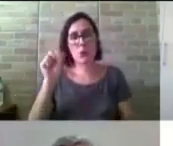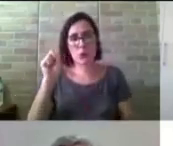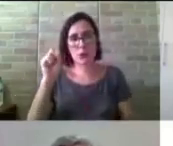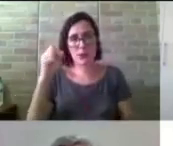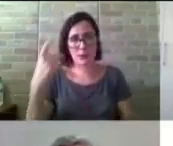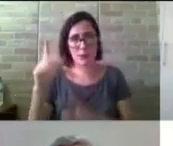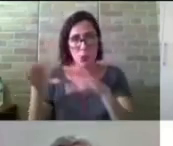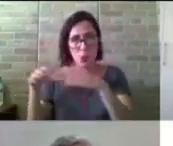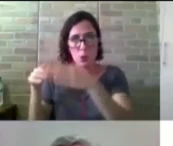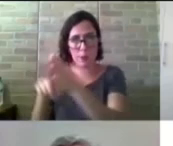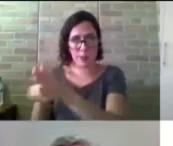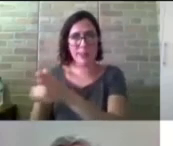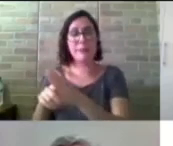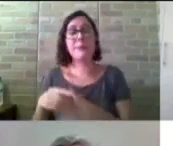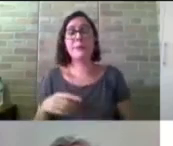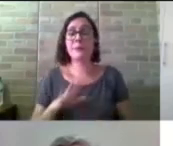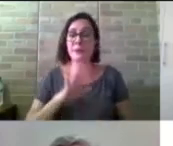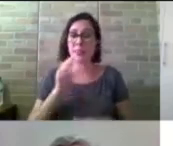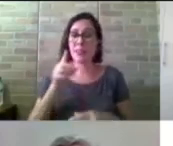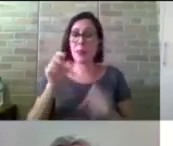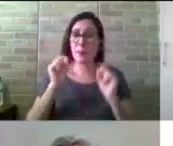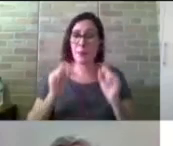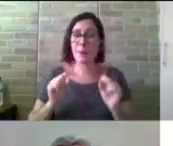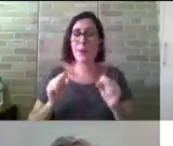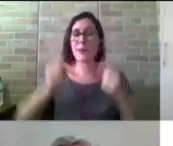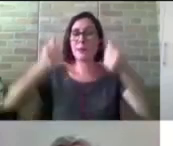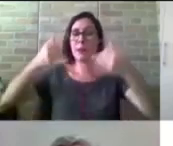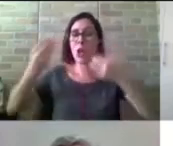se descrever e começar a sua apresentação.